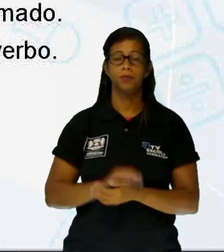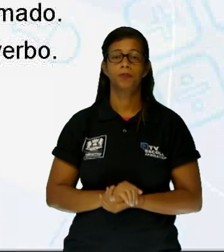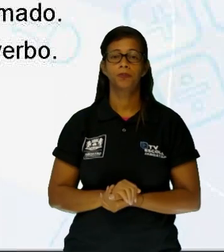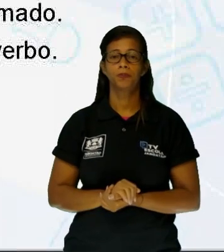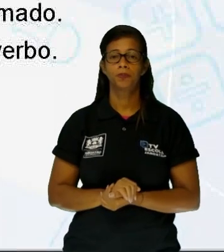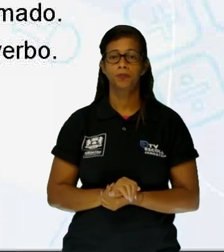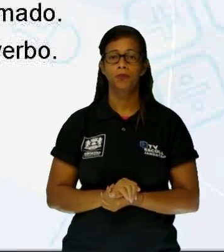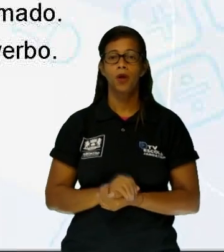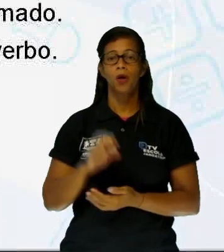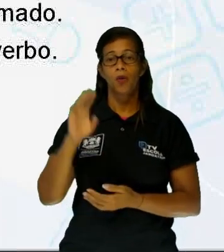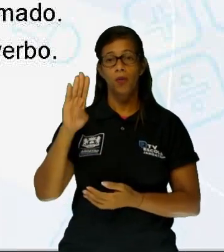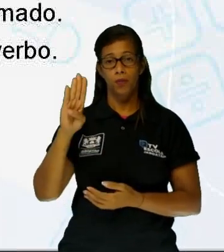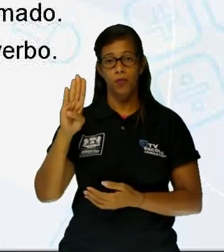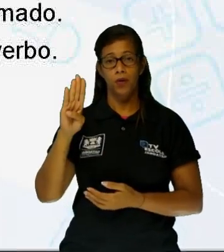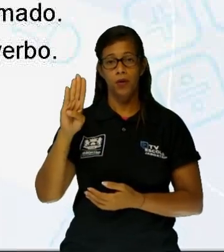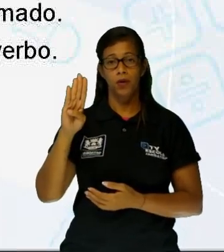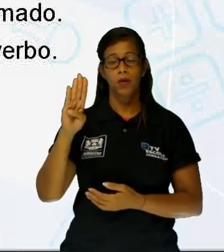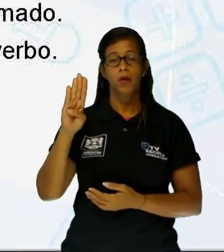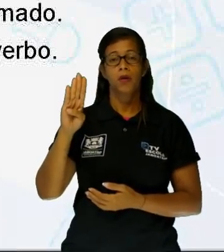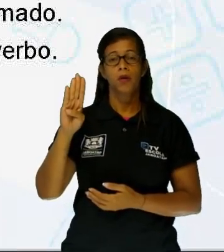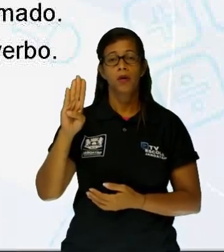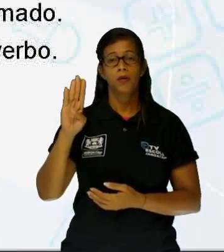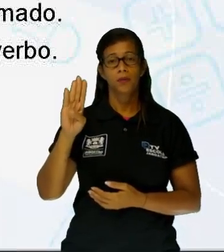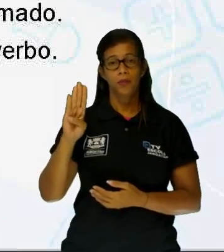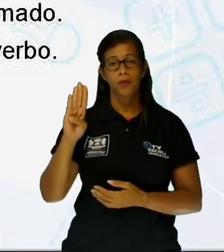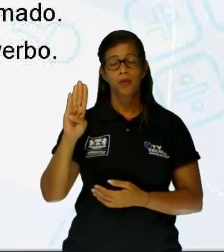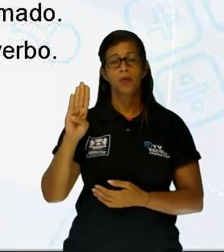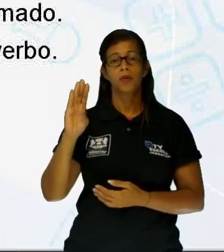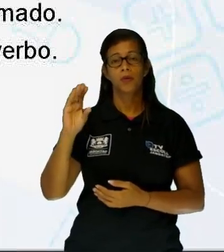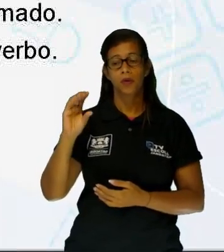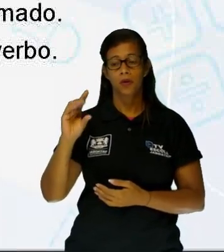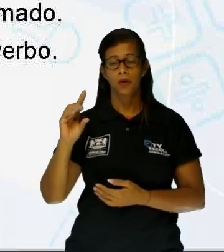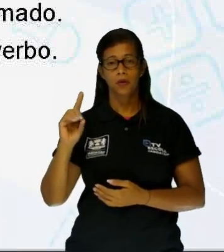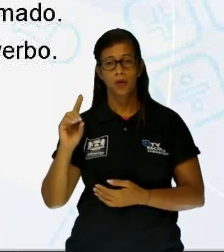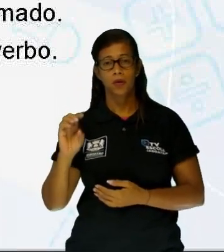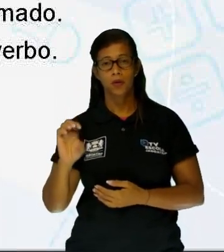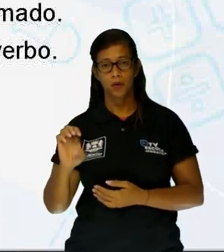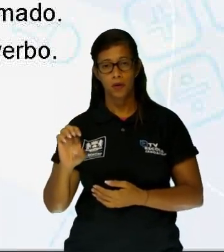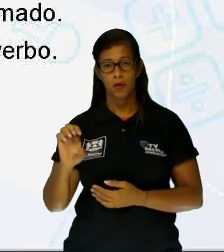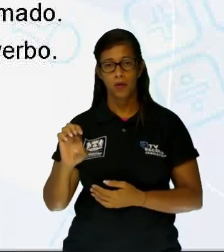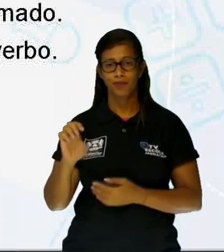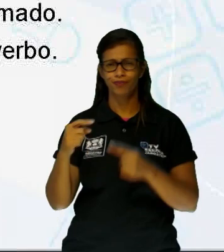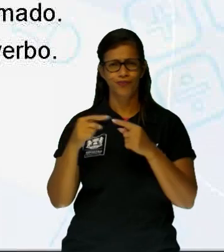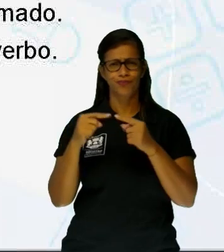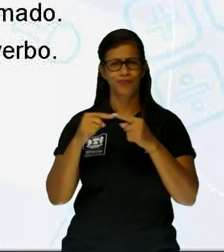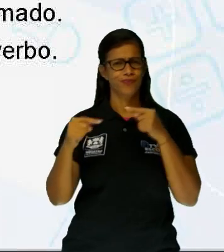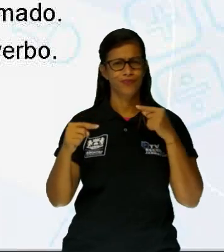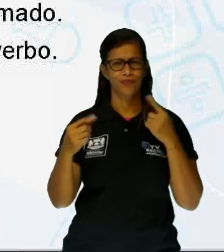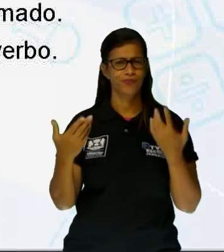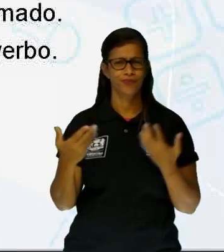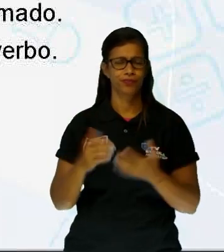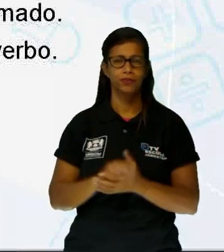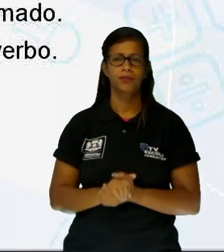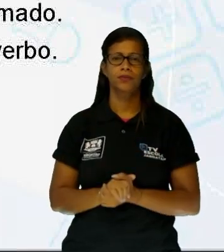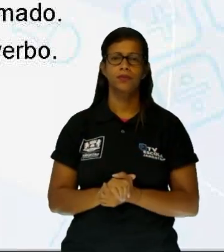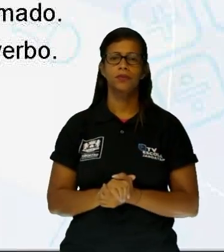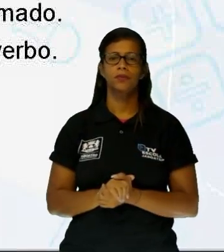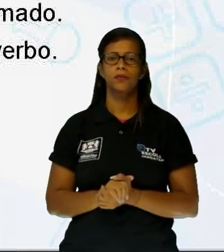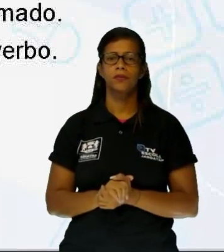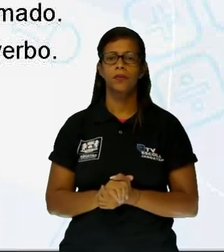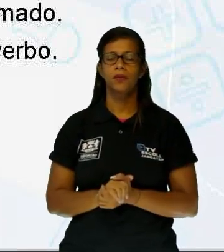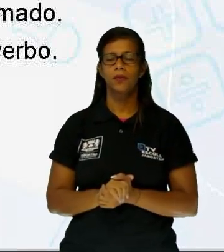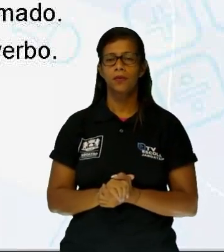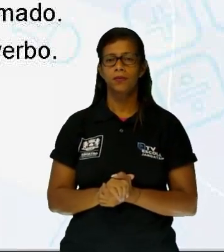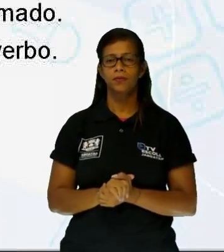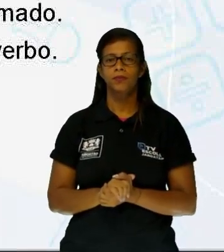B até E, o termo sem adornos e nomes não faz sentido. Mas vamos confirmar, né? Denunciavam é uma ação atribuída a um